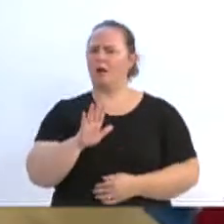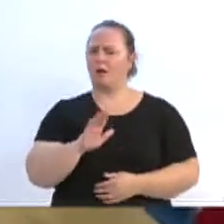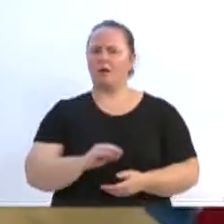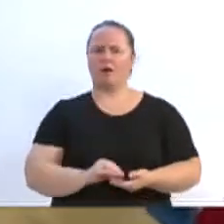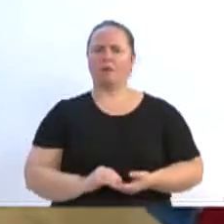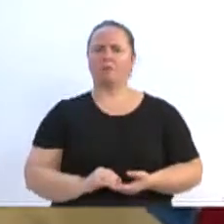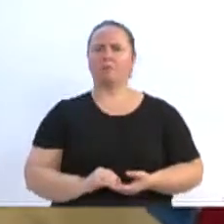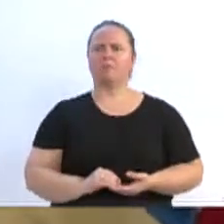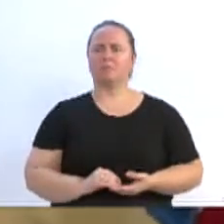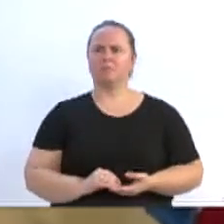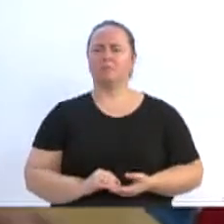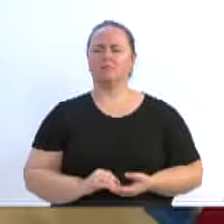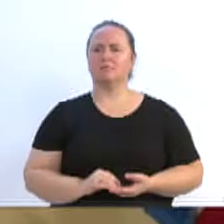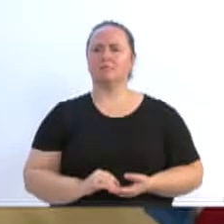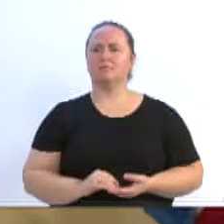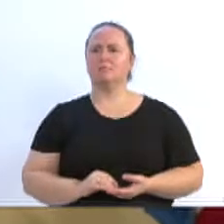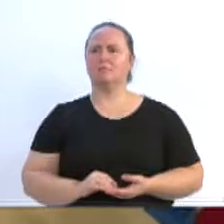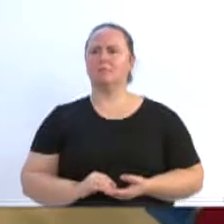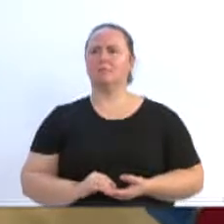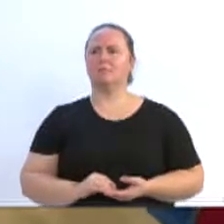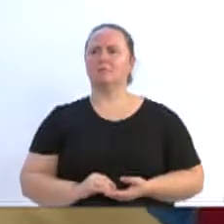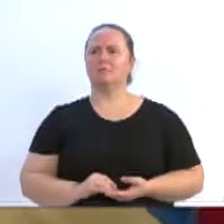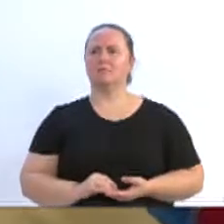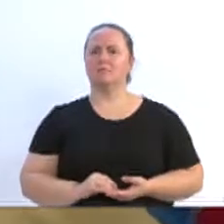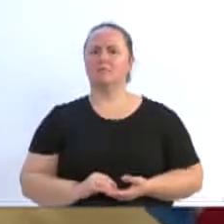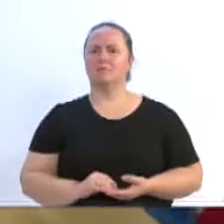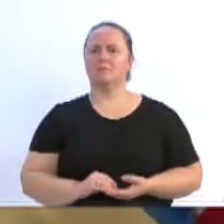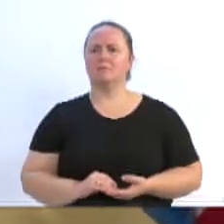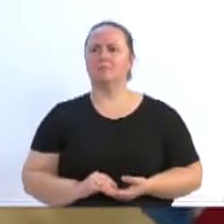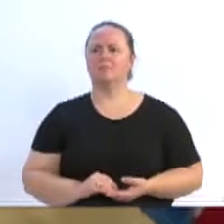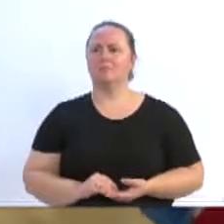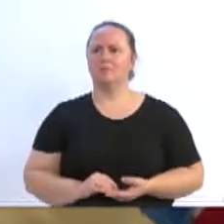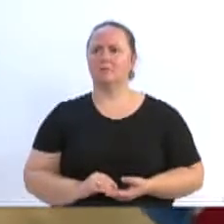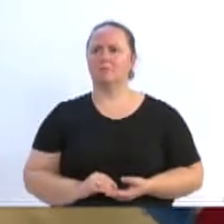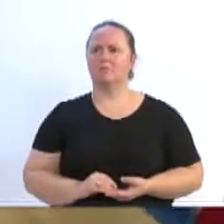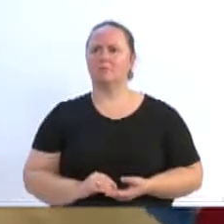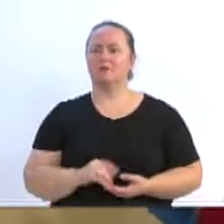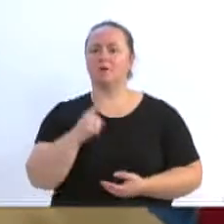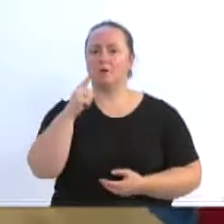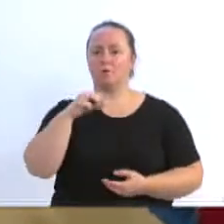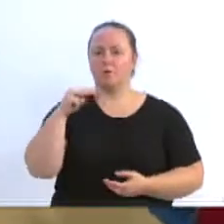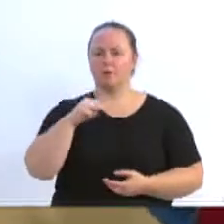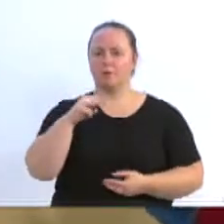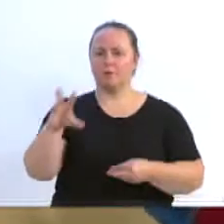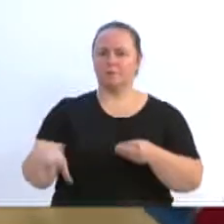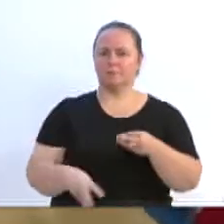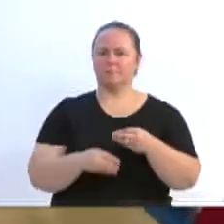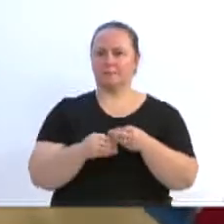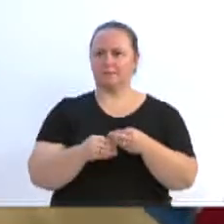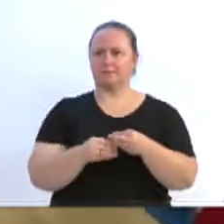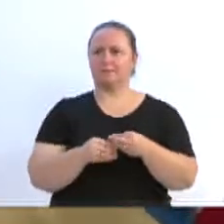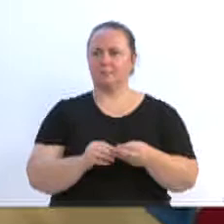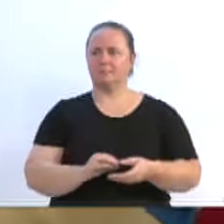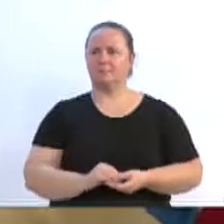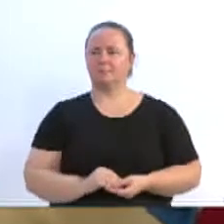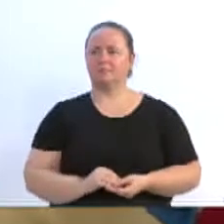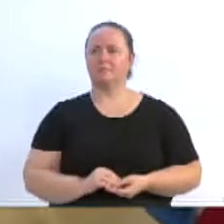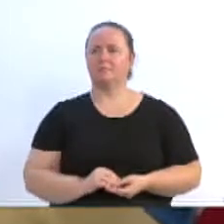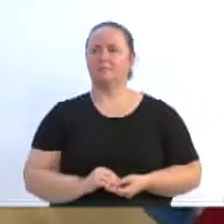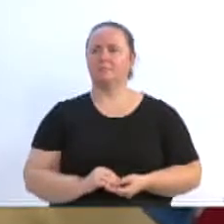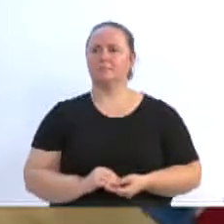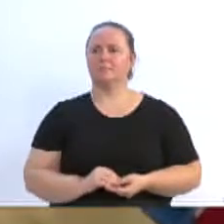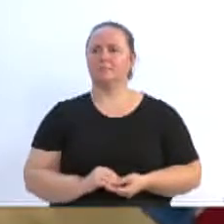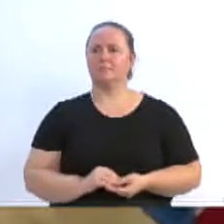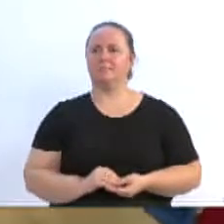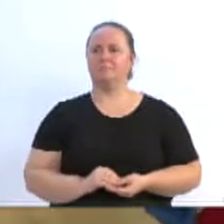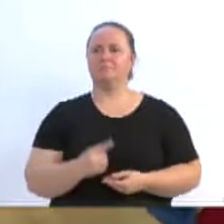eles se vendem. Vereador, vereador... Porque... Já tô terminando, já. Posso? Eu lhe concedo um minuto, então, pro senhor terminar, por favor. Conceda a parte. Não, não, não. Eu